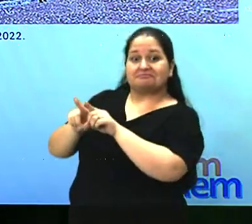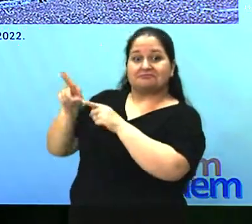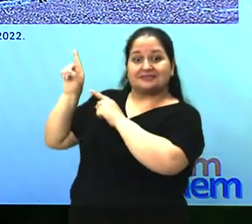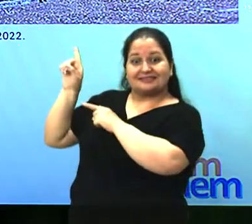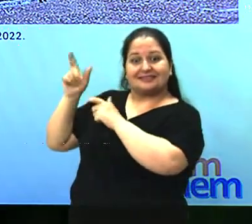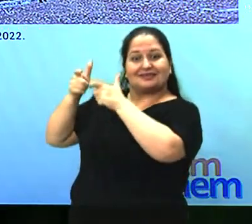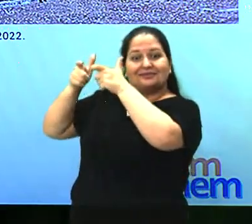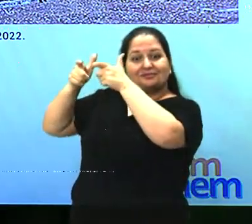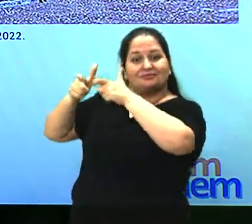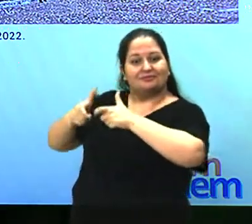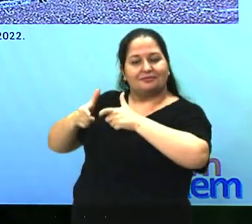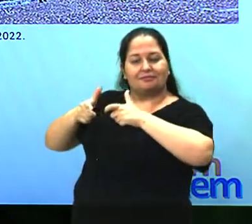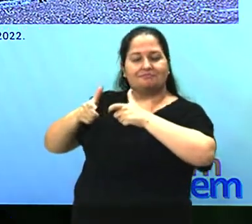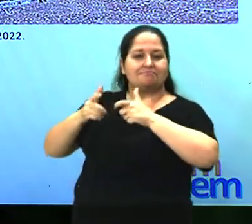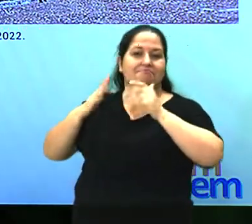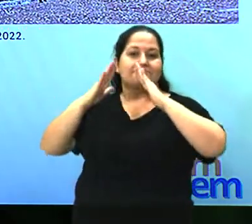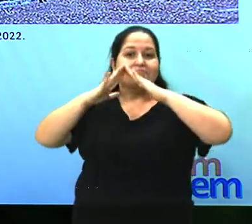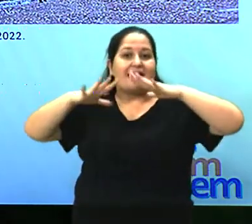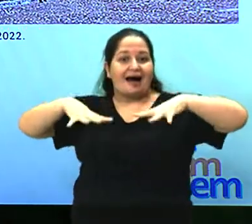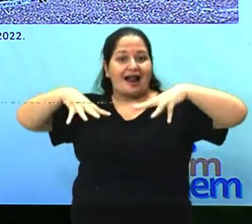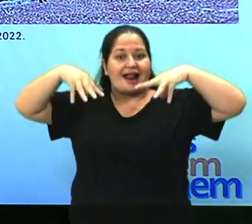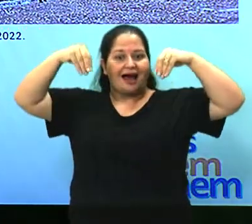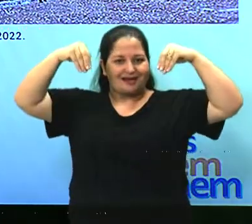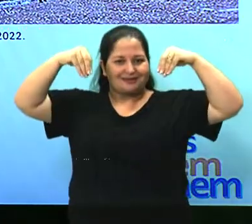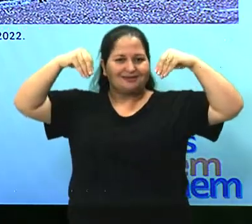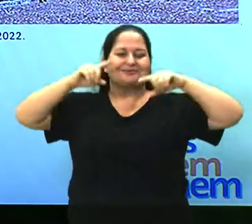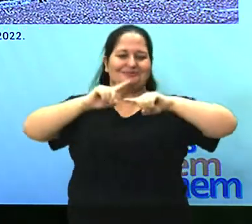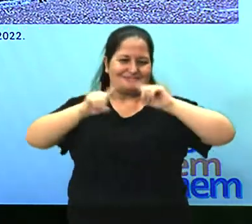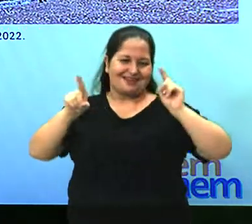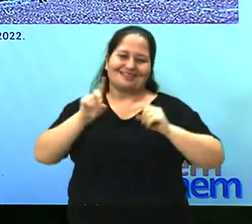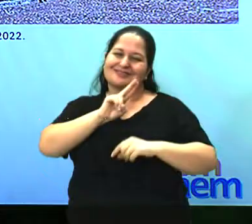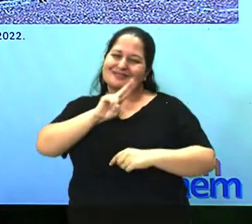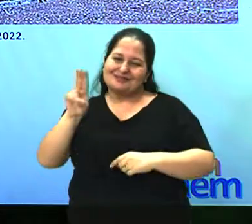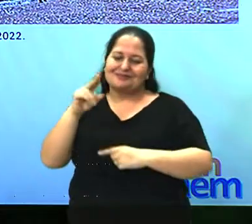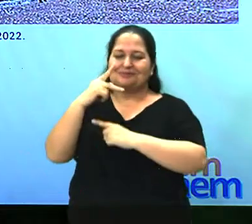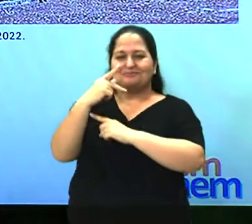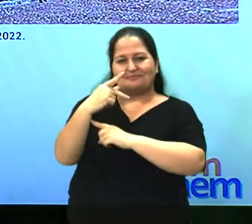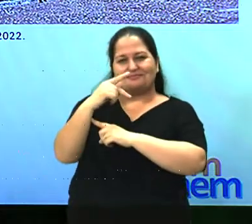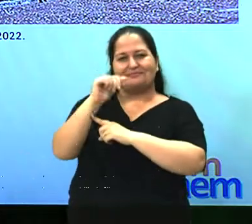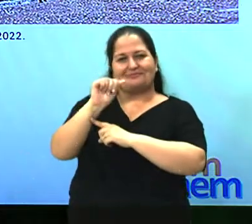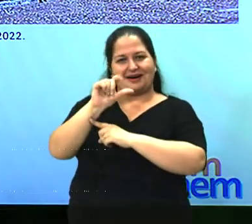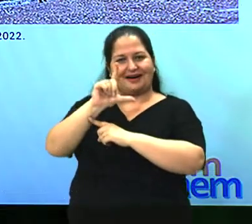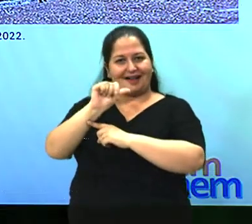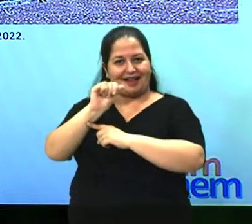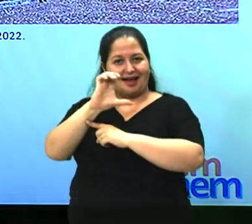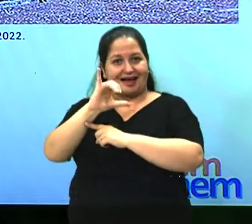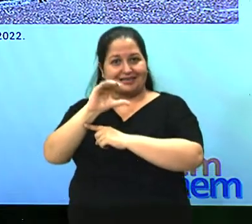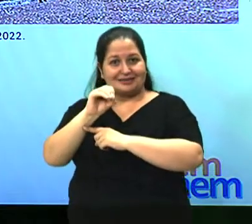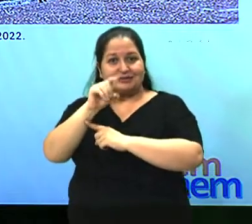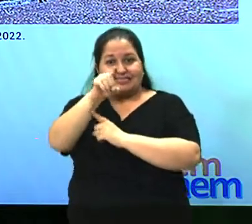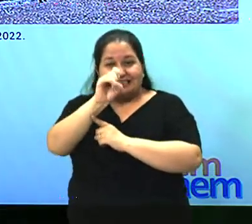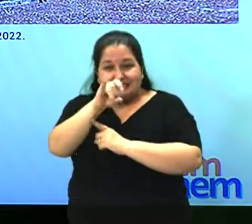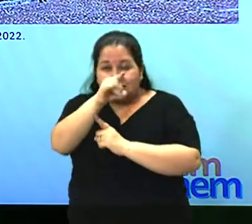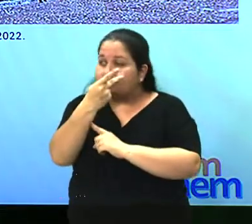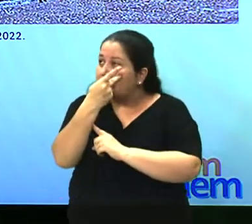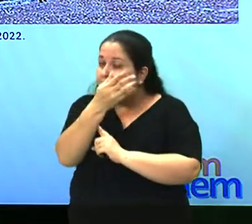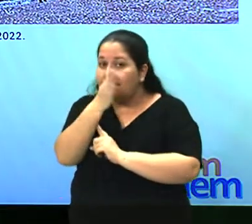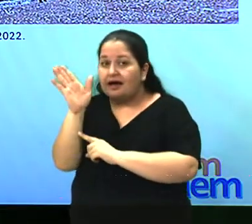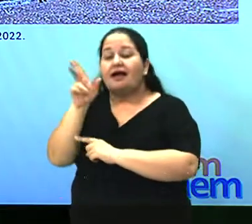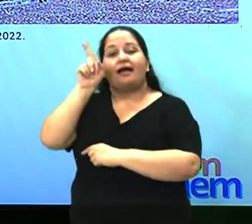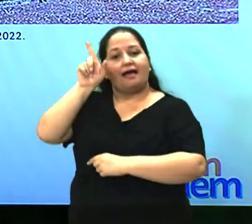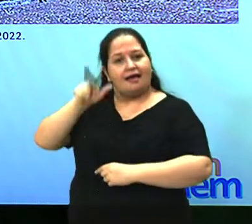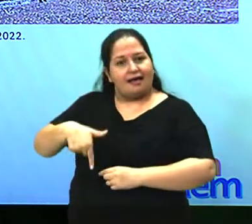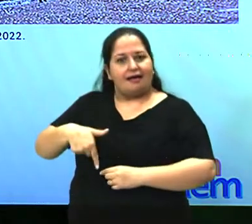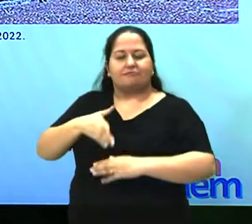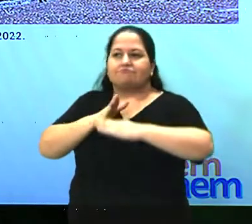Pedro Ludovico Teixeira. Hoje é museu. Vá visitar. É só entrar, tá? Você vai ser bem recebido, bem recebida.